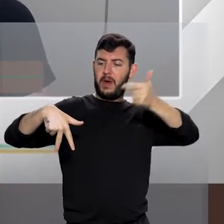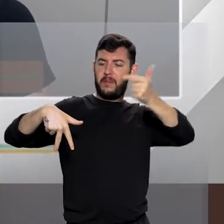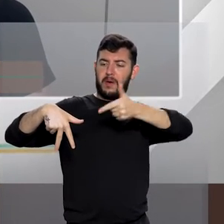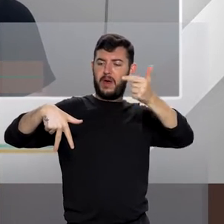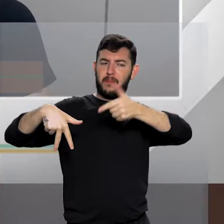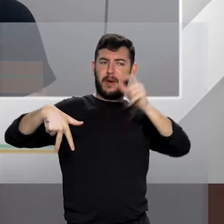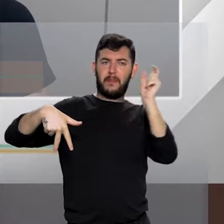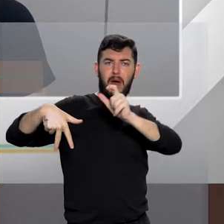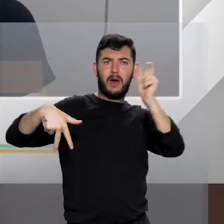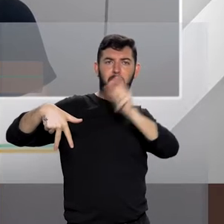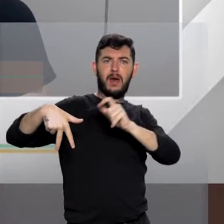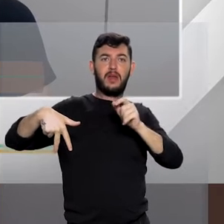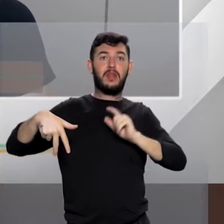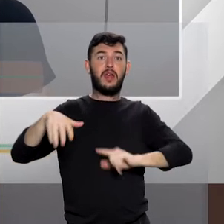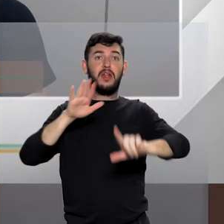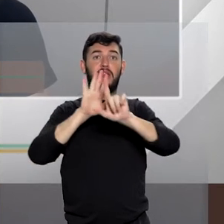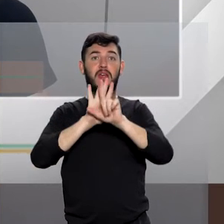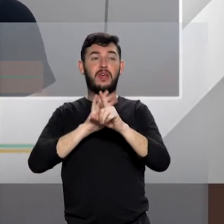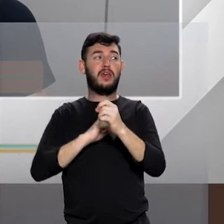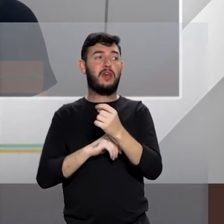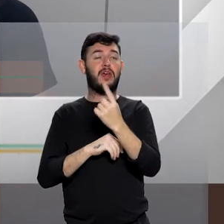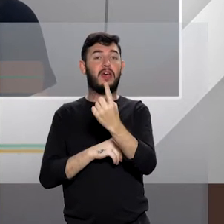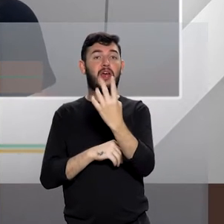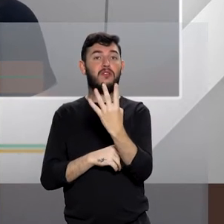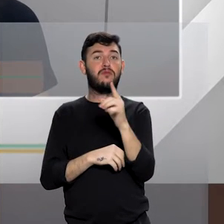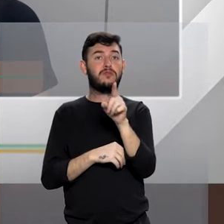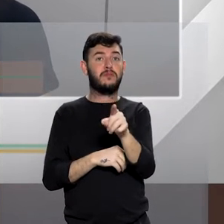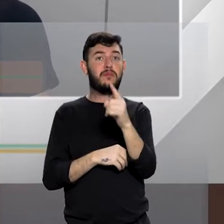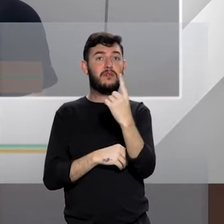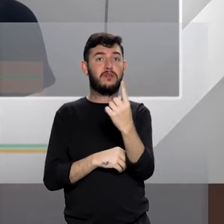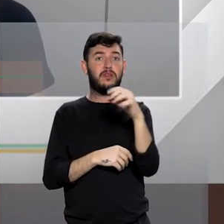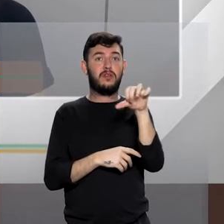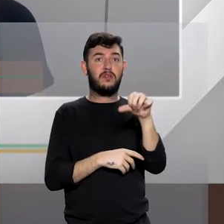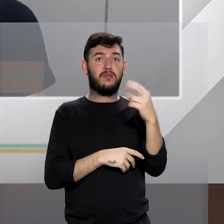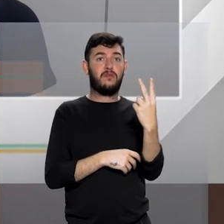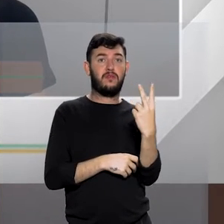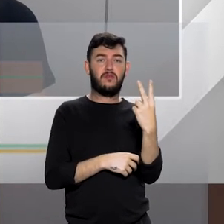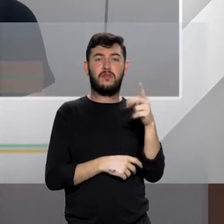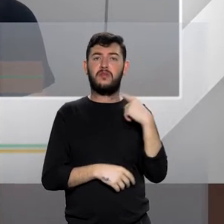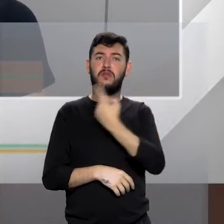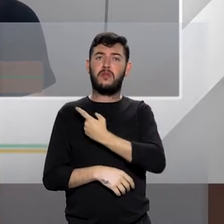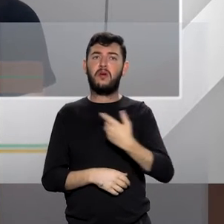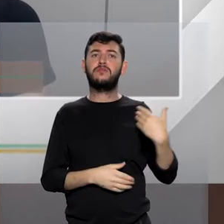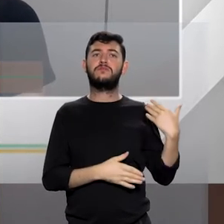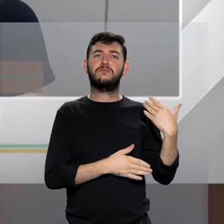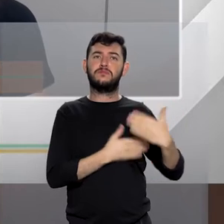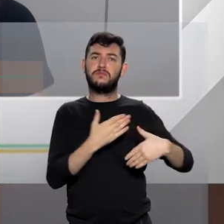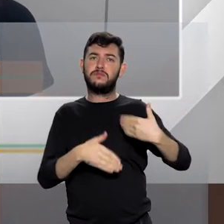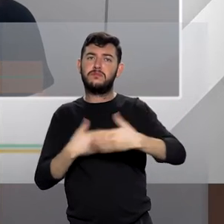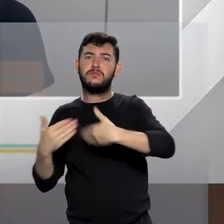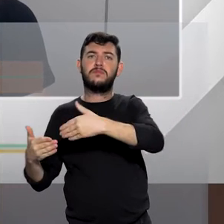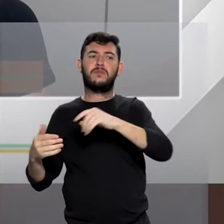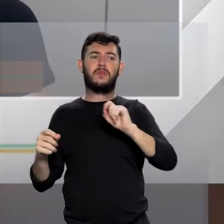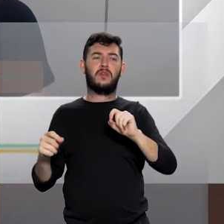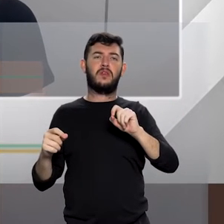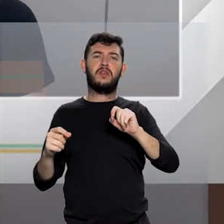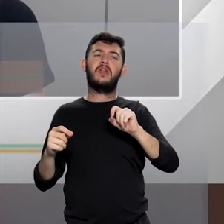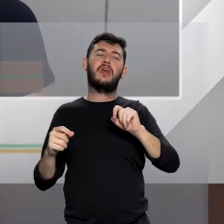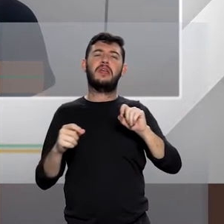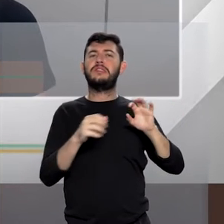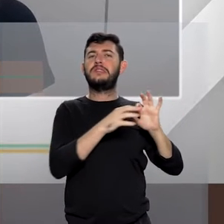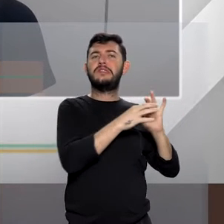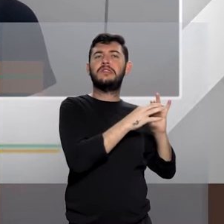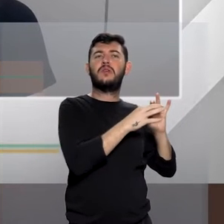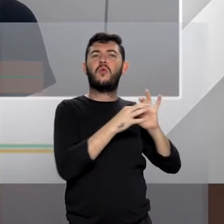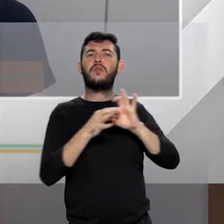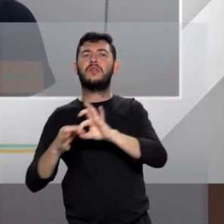.192. ou seja, ainda estamos caminhando dentro desse cenário de